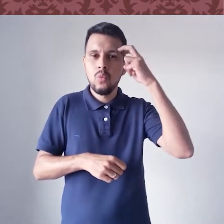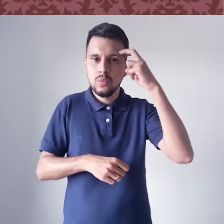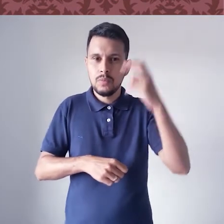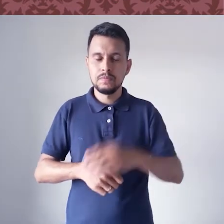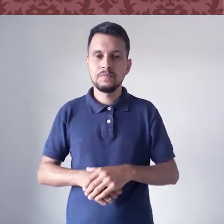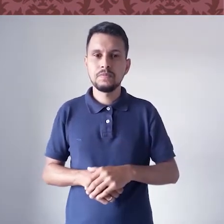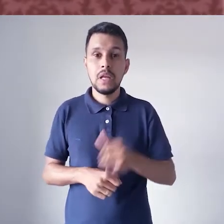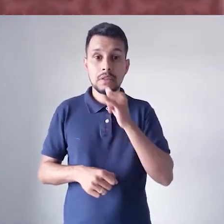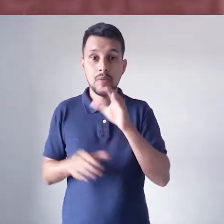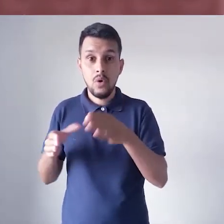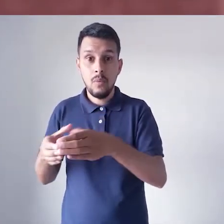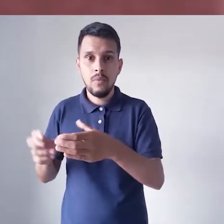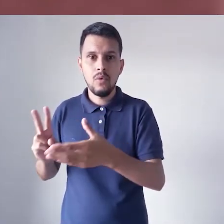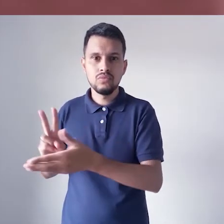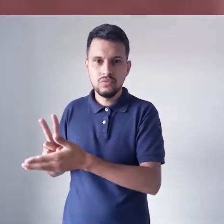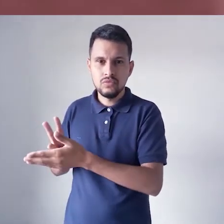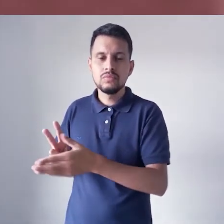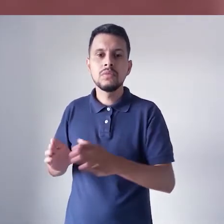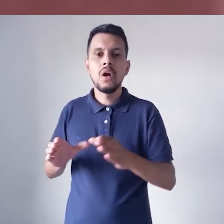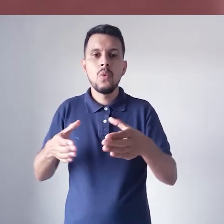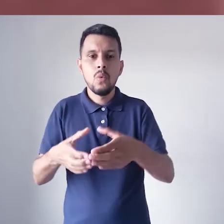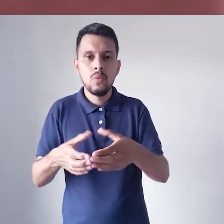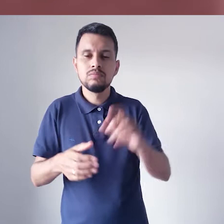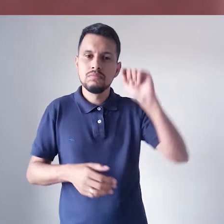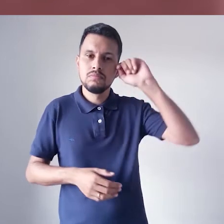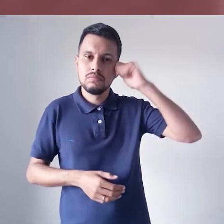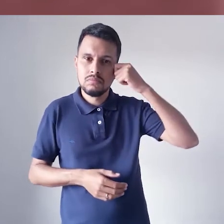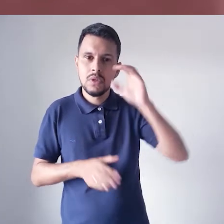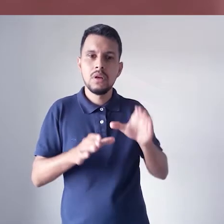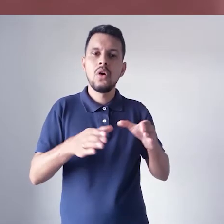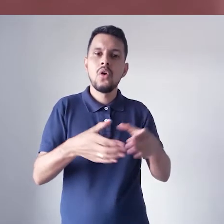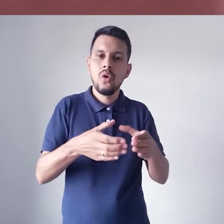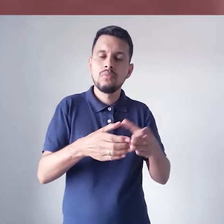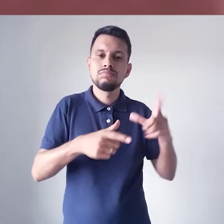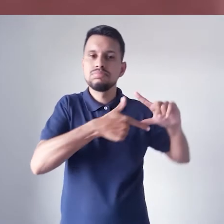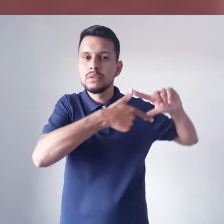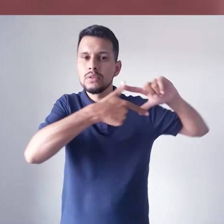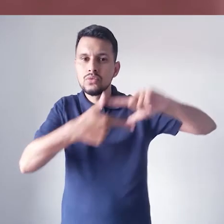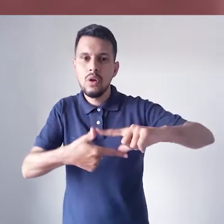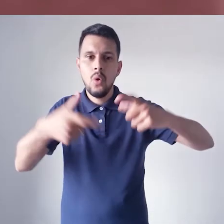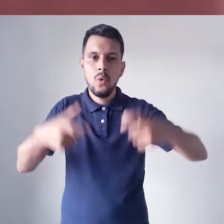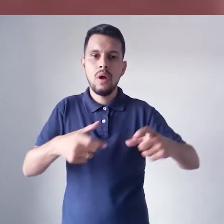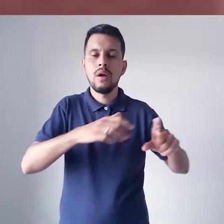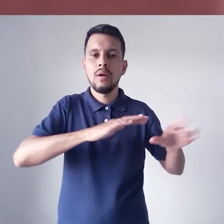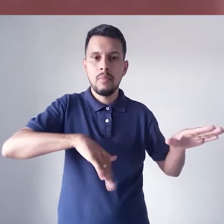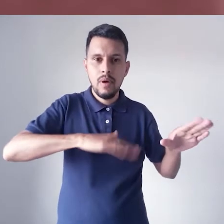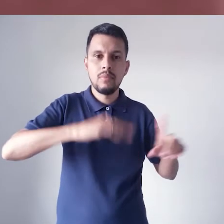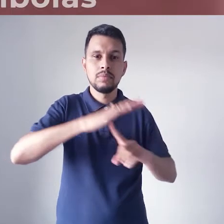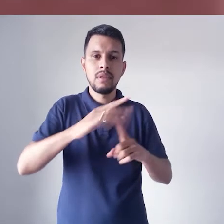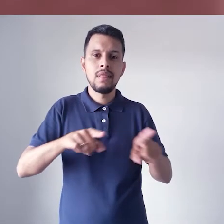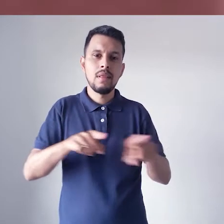acervos. Por exemplo, populações indígenas, populações negras, populações tradicionais do litoral do Paraná,